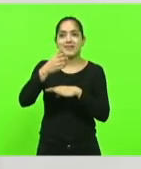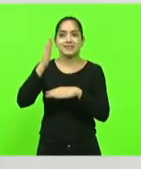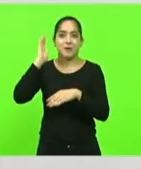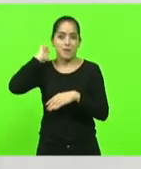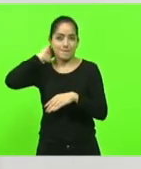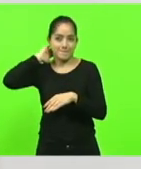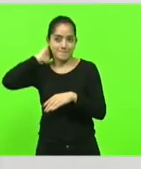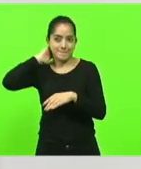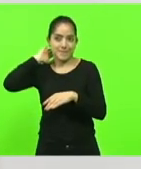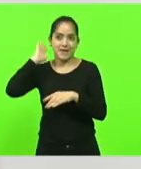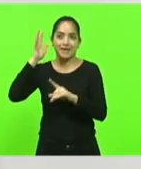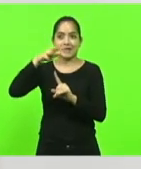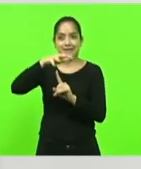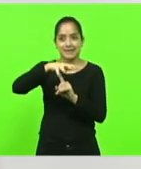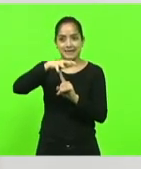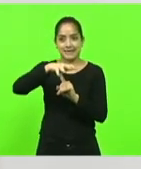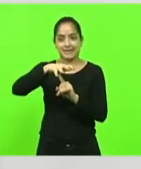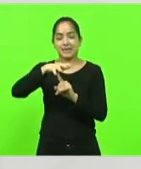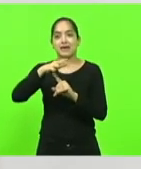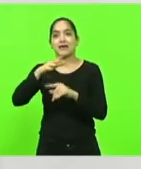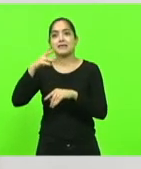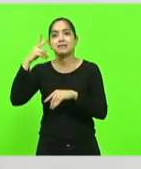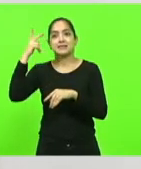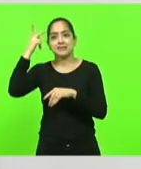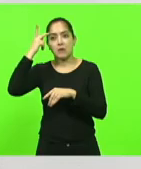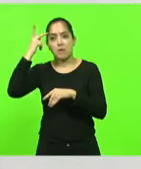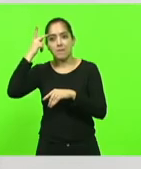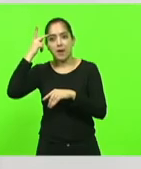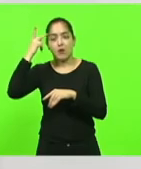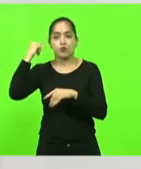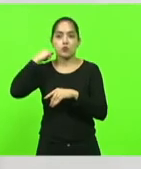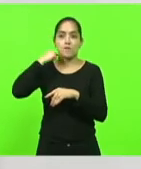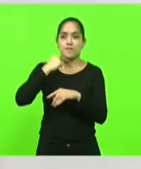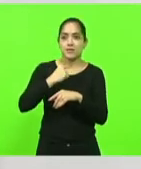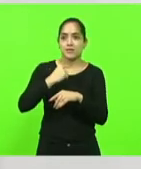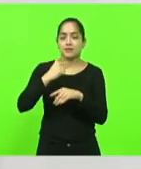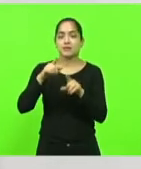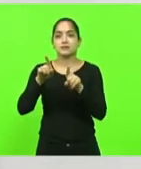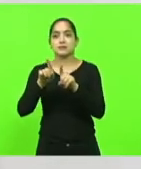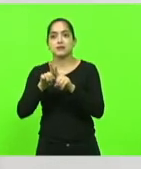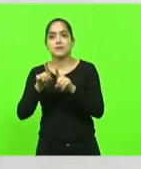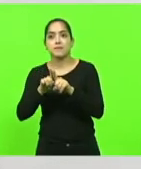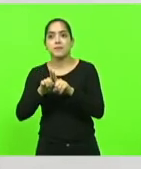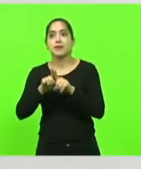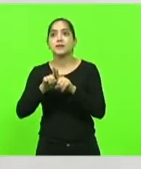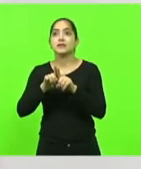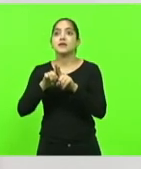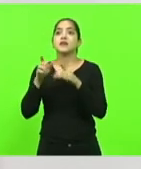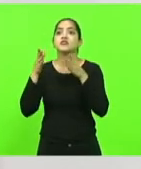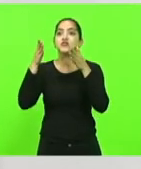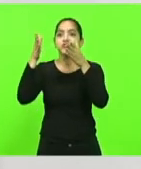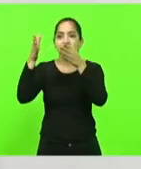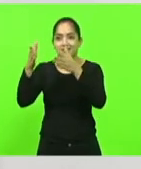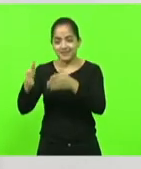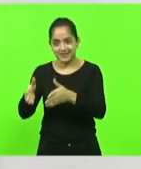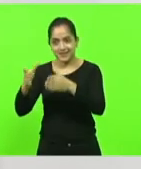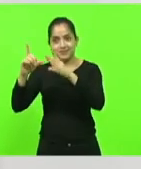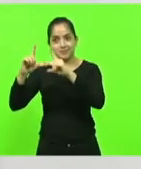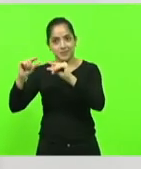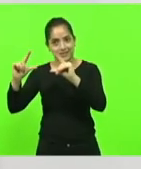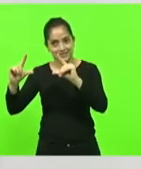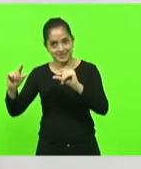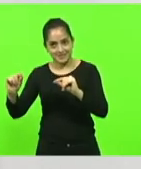atravessei o Estado de São Paulo, atravessei Minas Gerais, atravessei o Estado do Goiás, chegando finalmente no Distrito Federal, em Brasília,